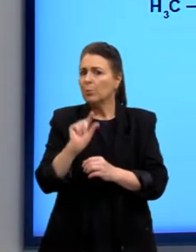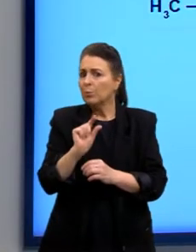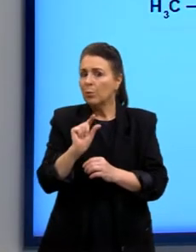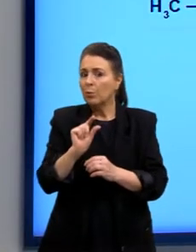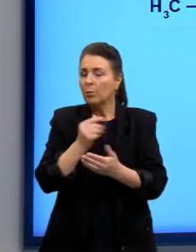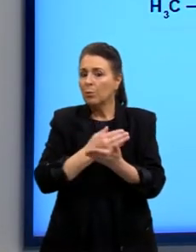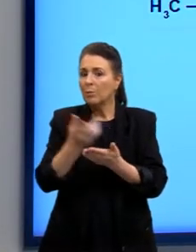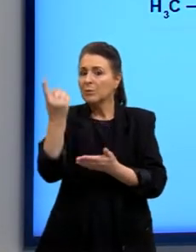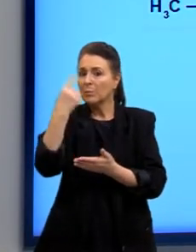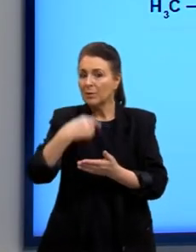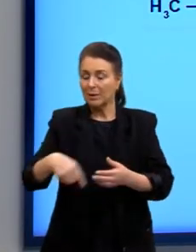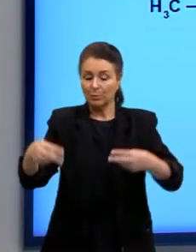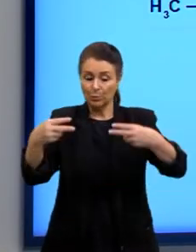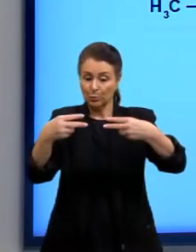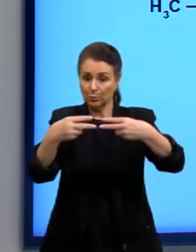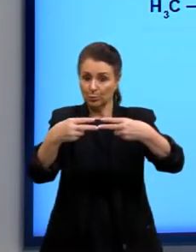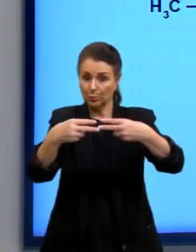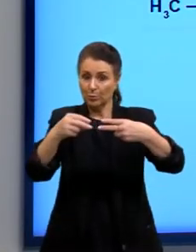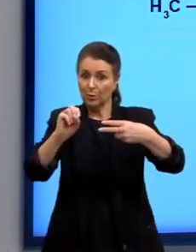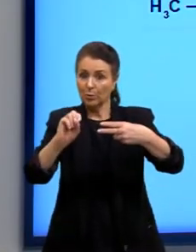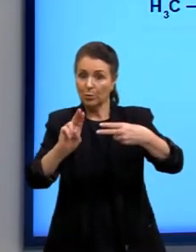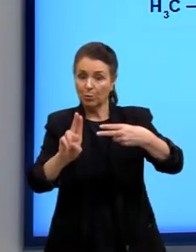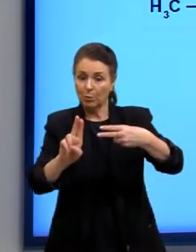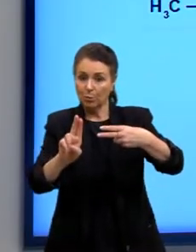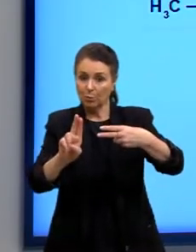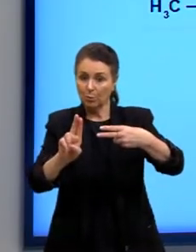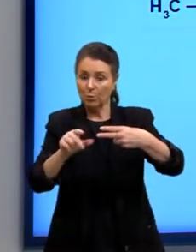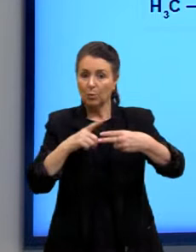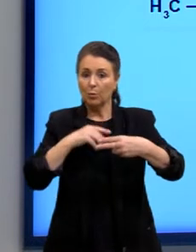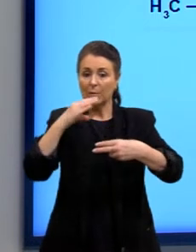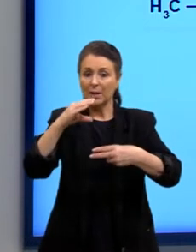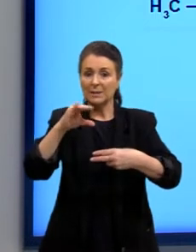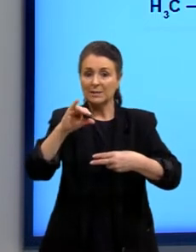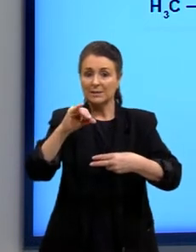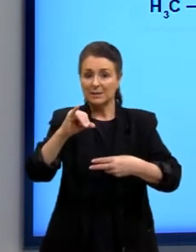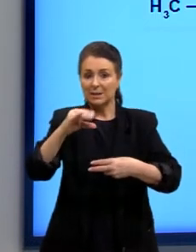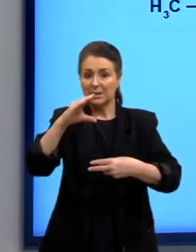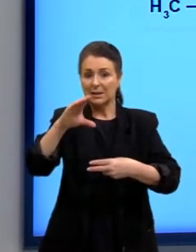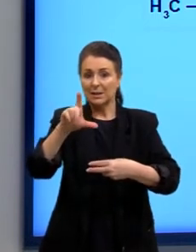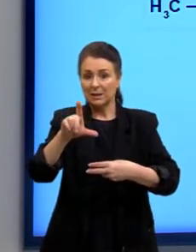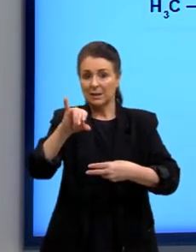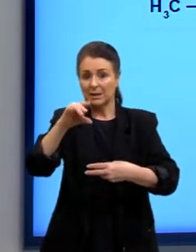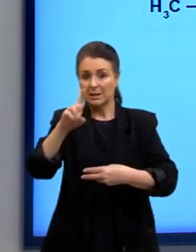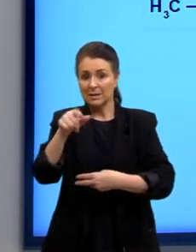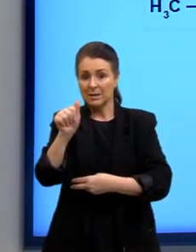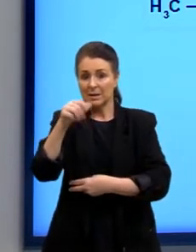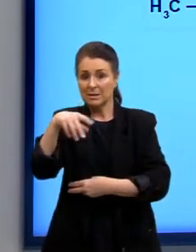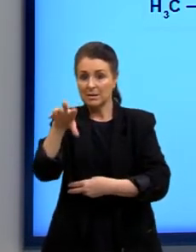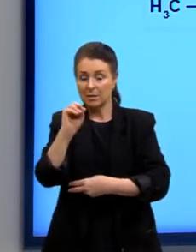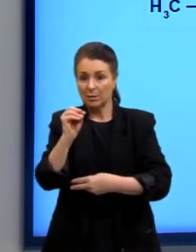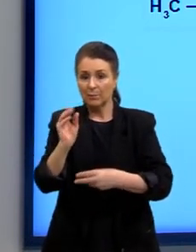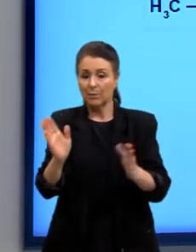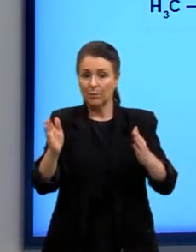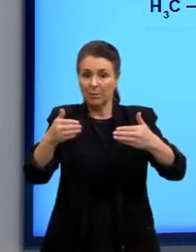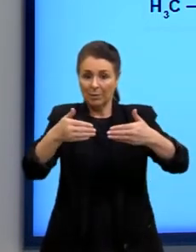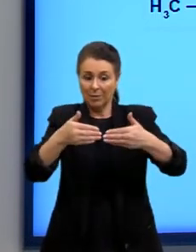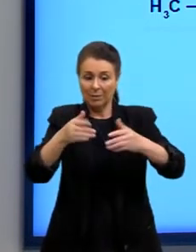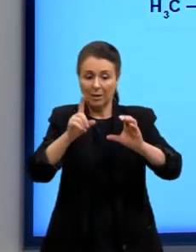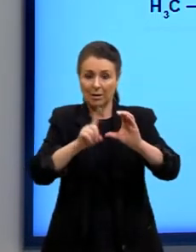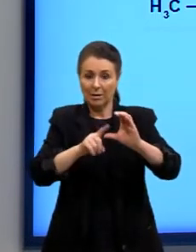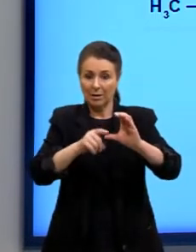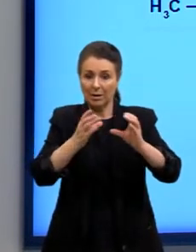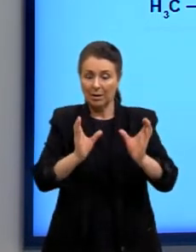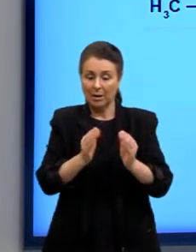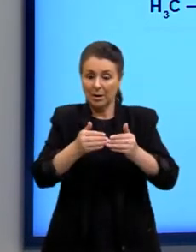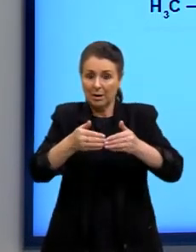nova ligação, uma ligação dupla, ou então uma ciclização. Saio de uma cadeia aberta, uma cadeia carbônica aberta, e